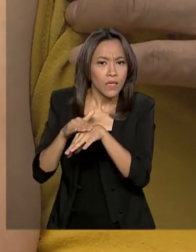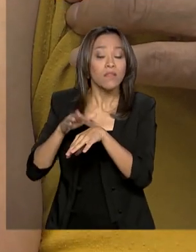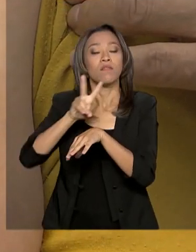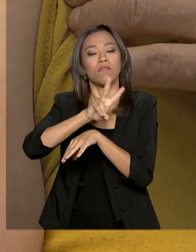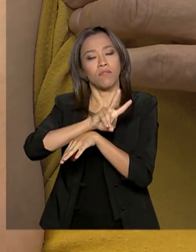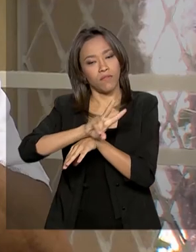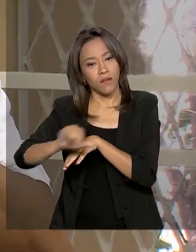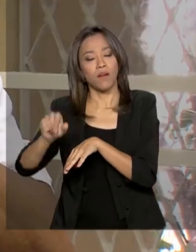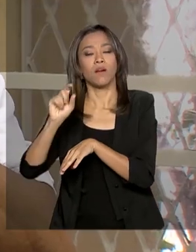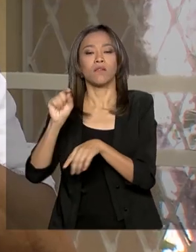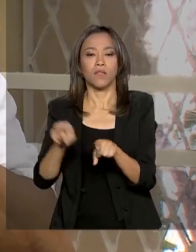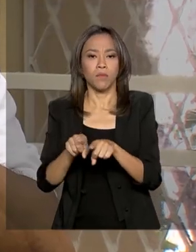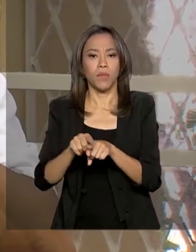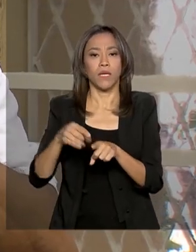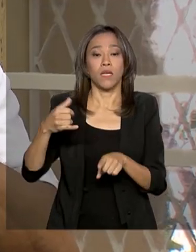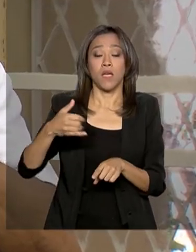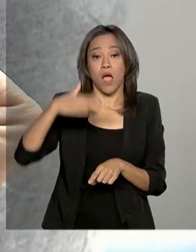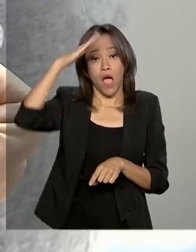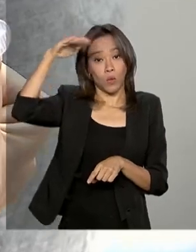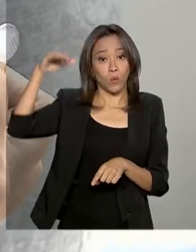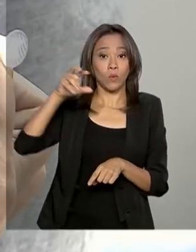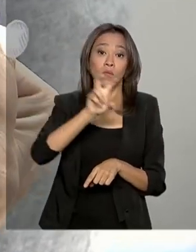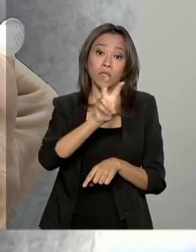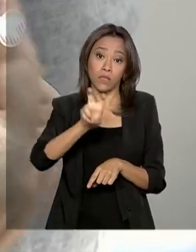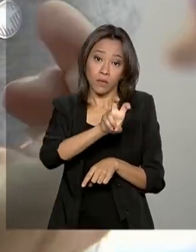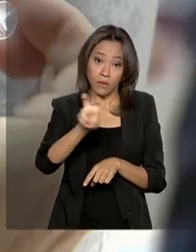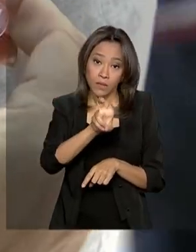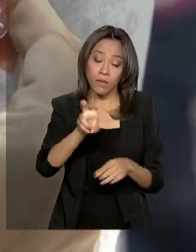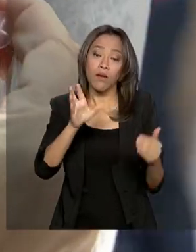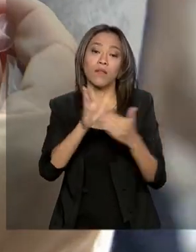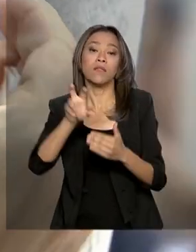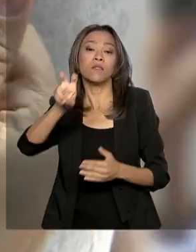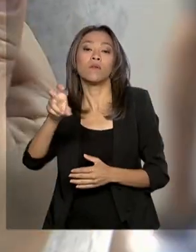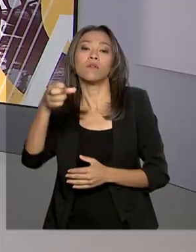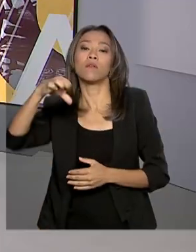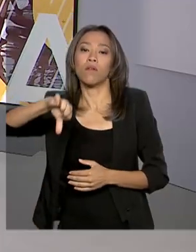desta vez, adultos de 55 a 59 anos.